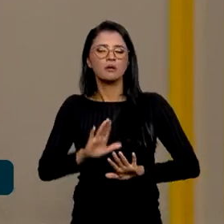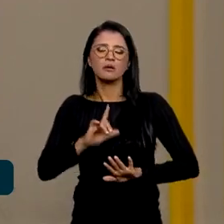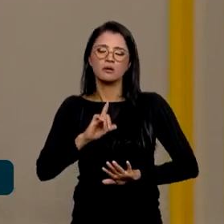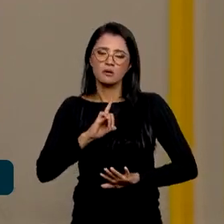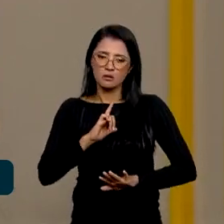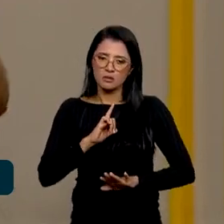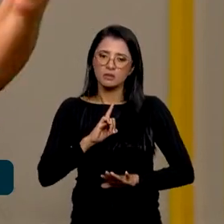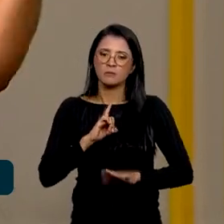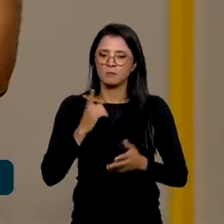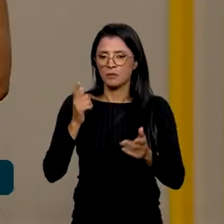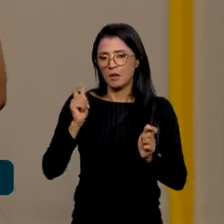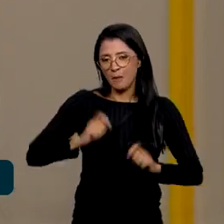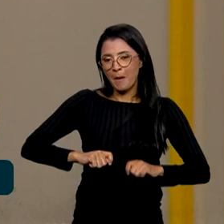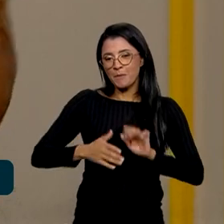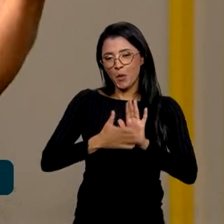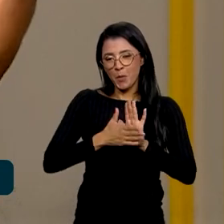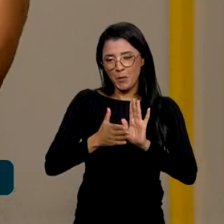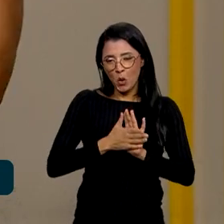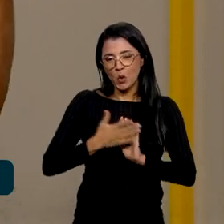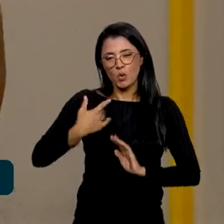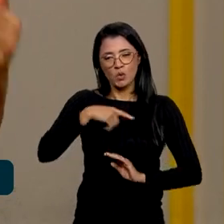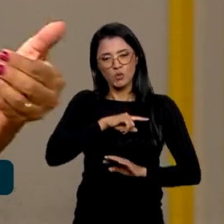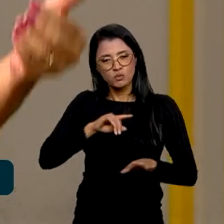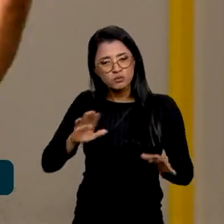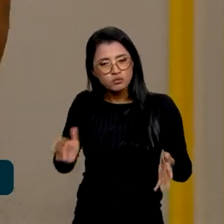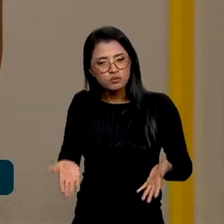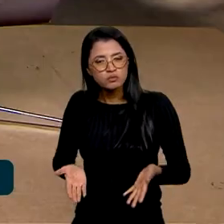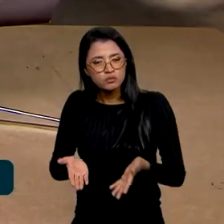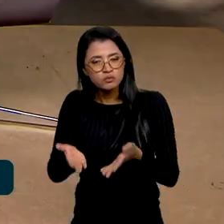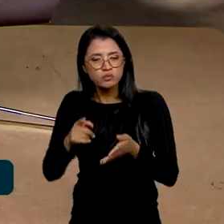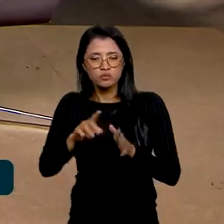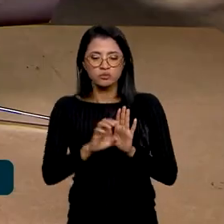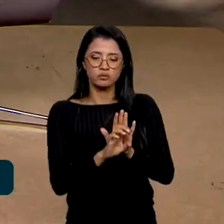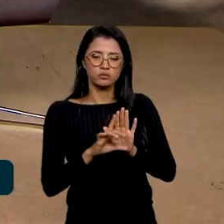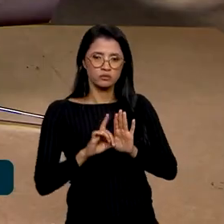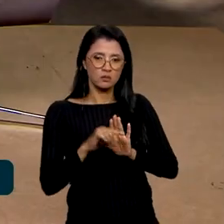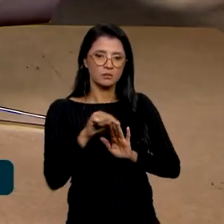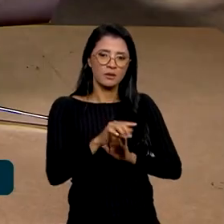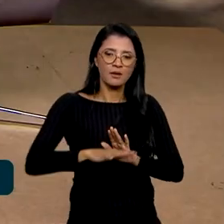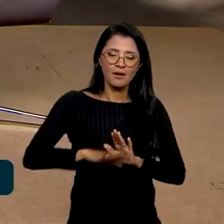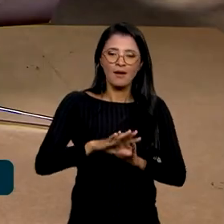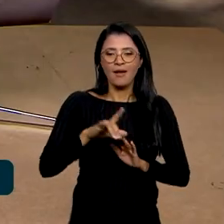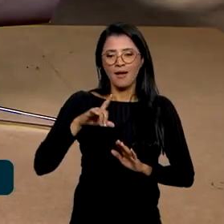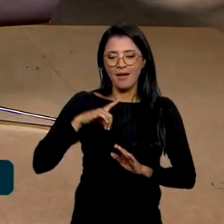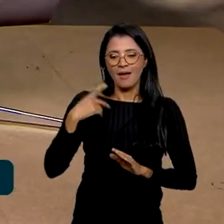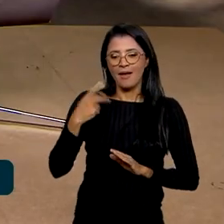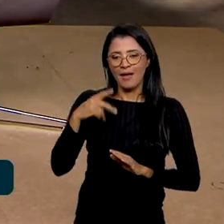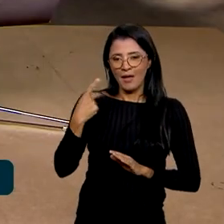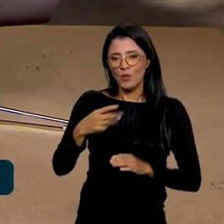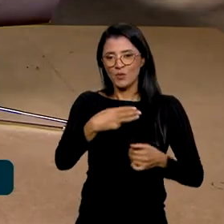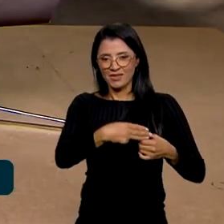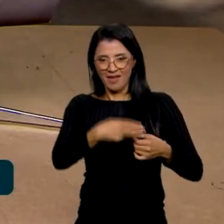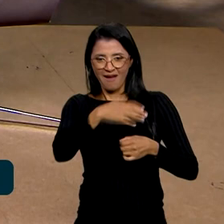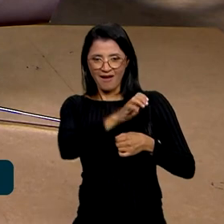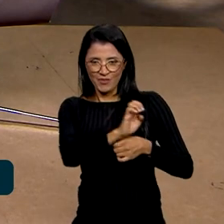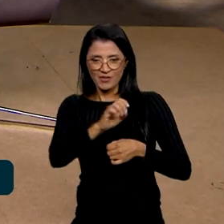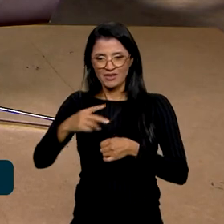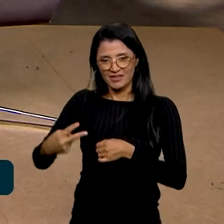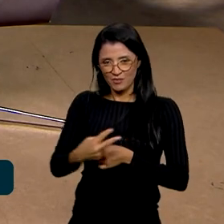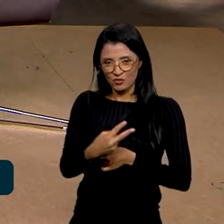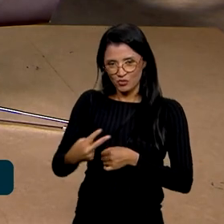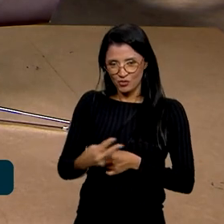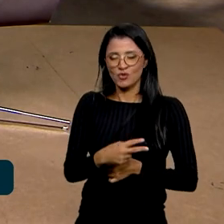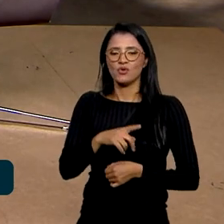proposta é que a gente induza esses editais no nível do Estado e no nível do município. Essa ativação é uma ativação